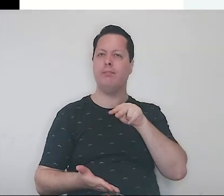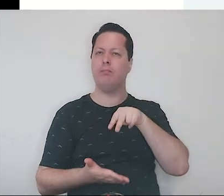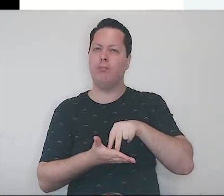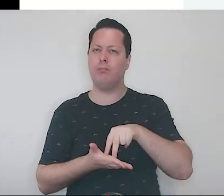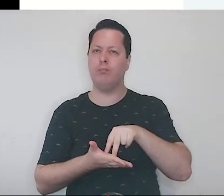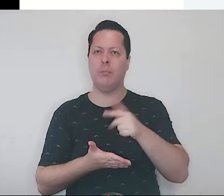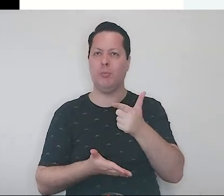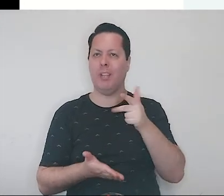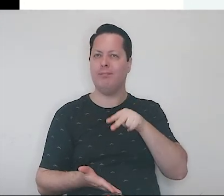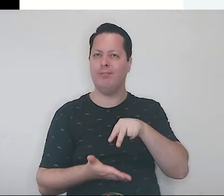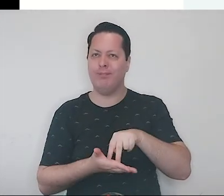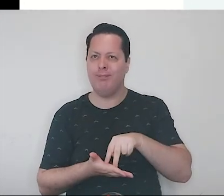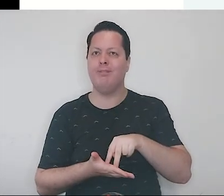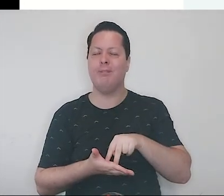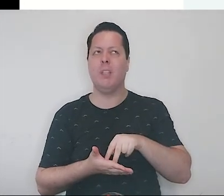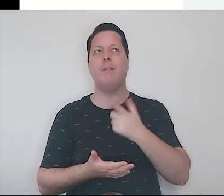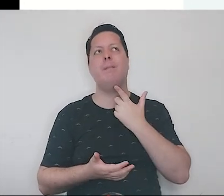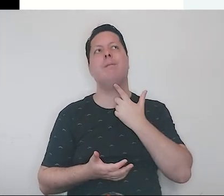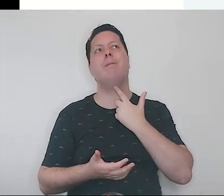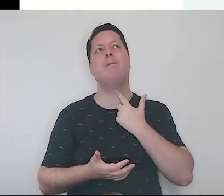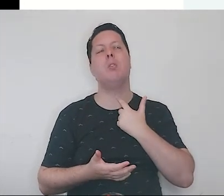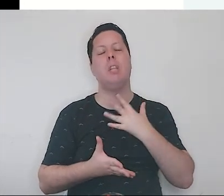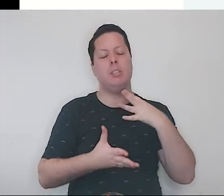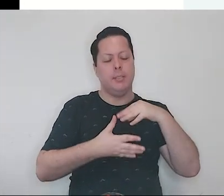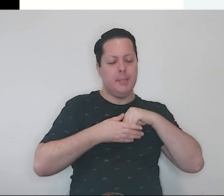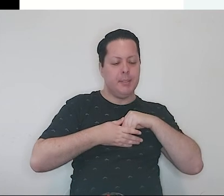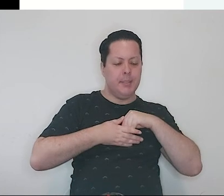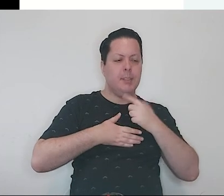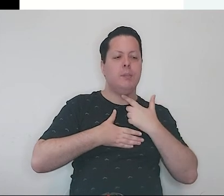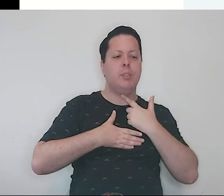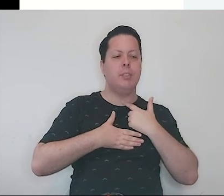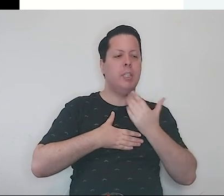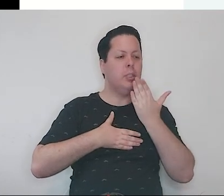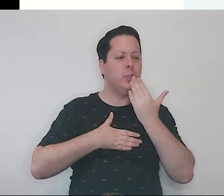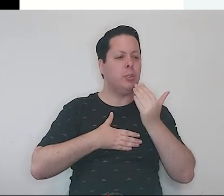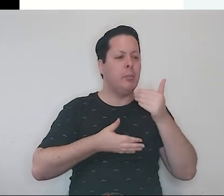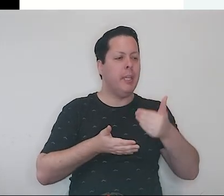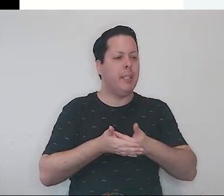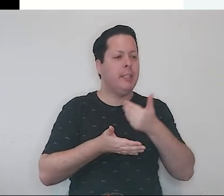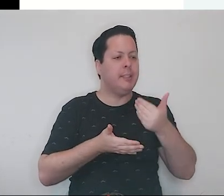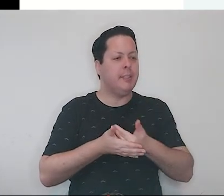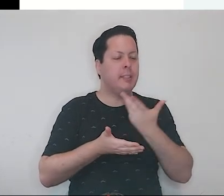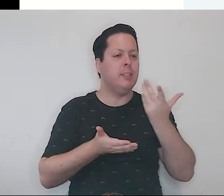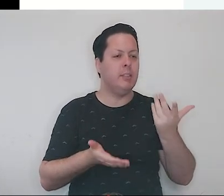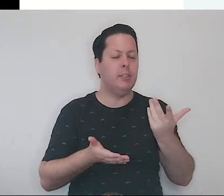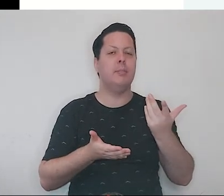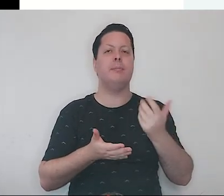diante dos outros. Ele tinha um desejo reprimido de querer comer essa canja.